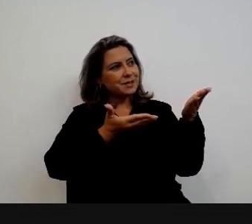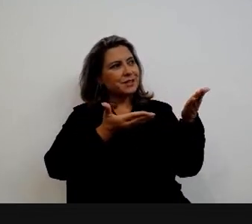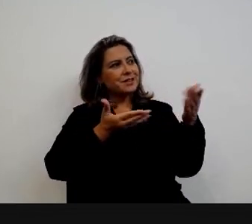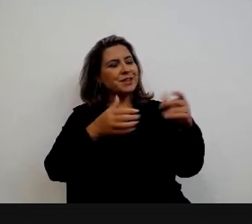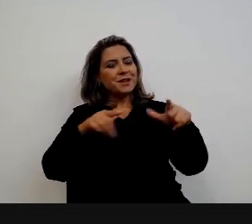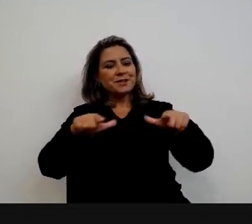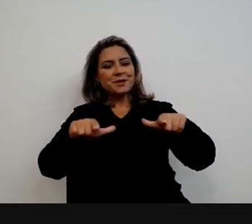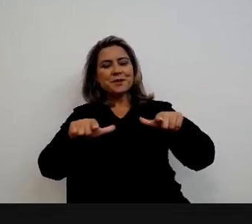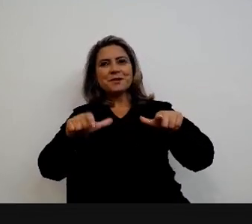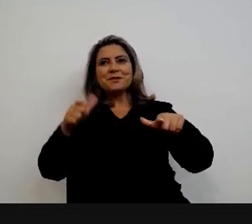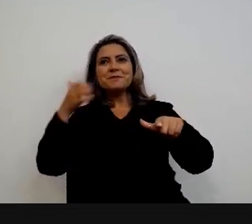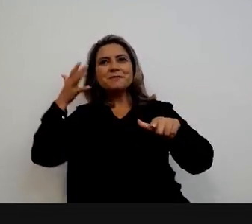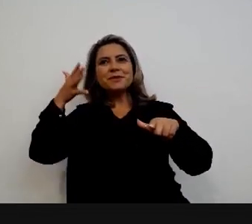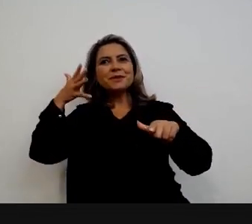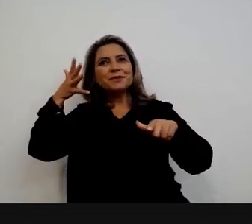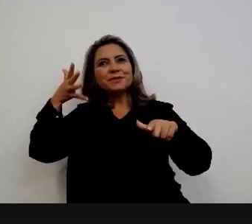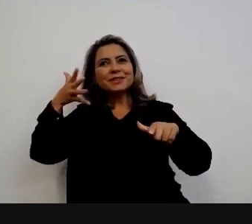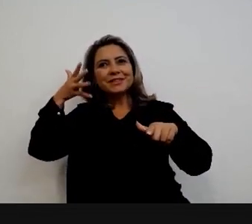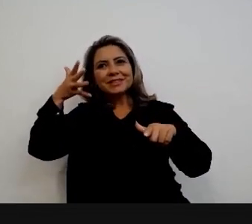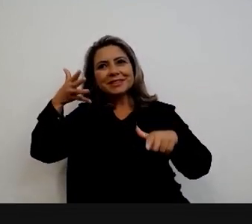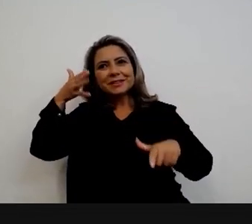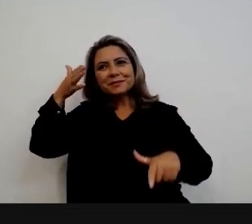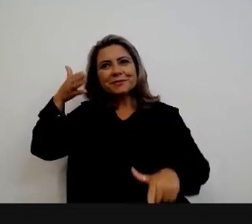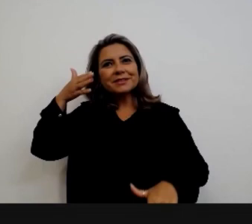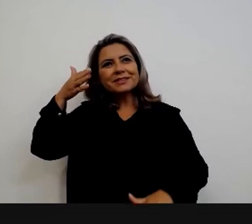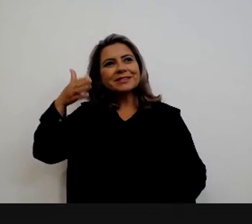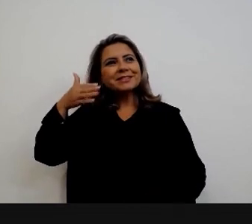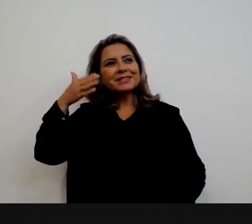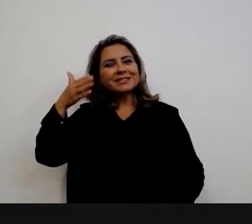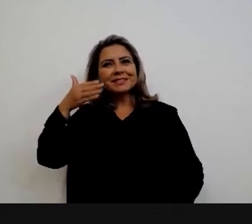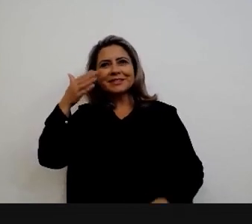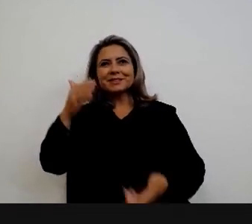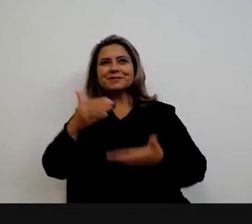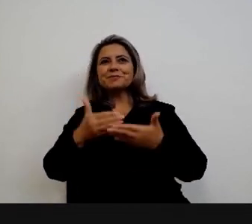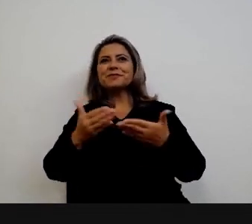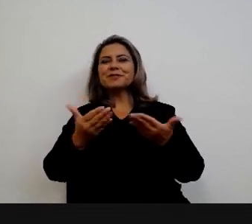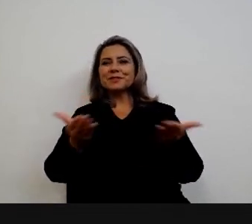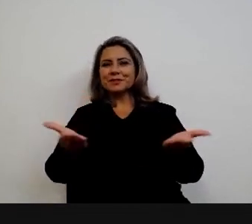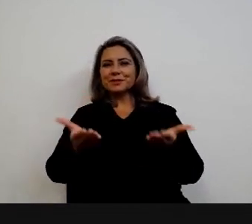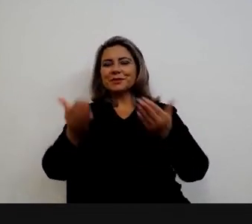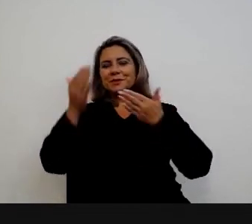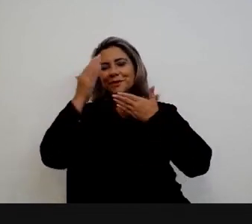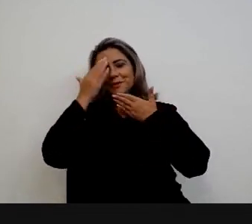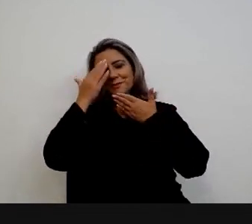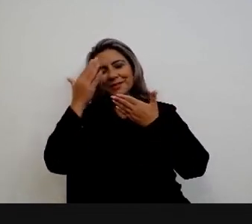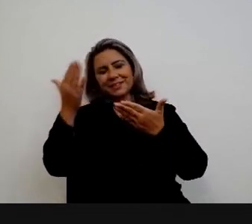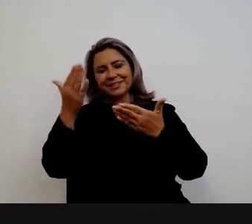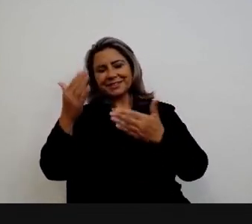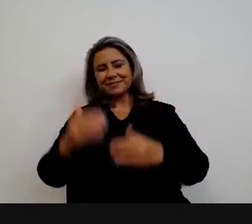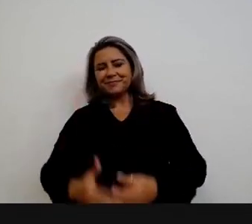conferido a você por ter proferido essa palestra de abertura tá muito obrigado